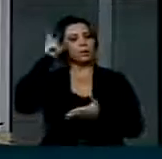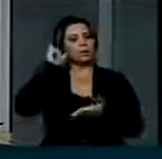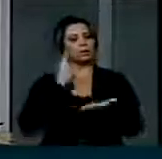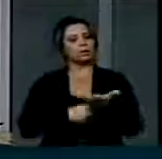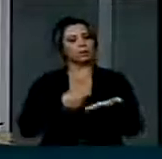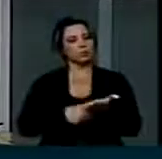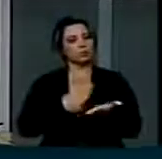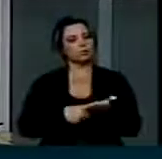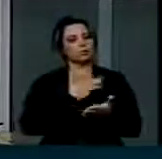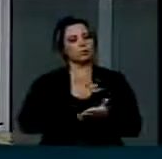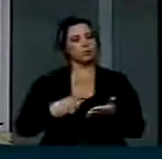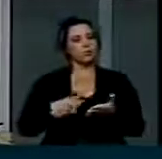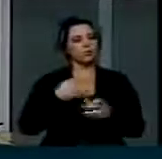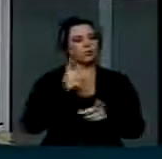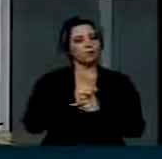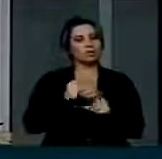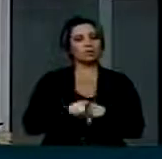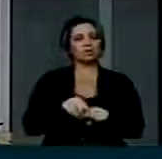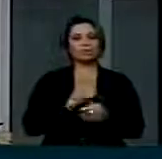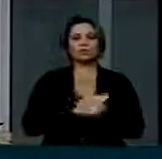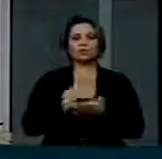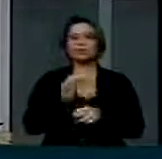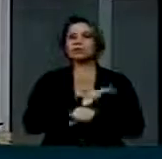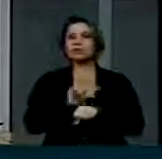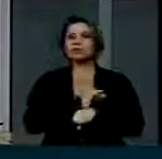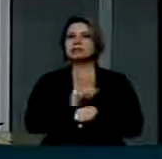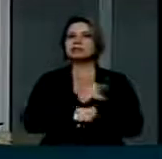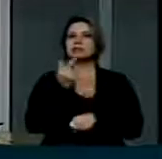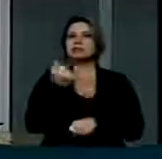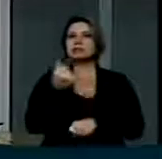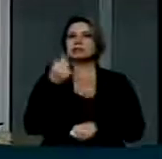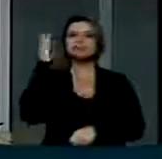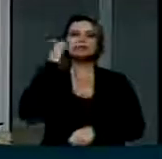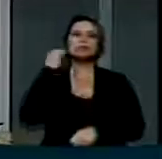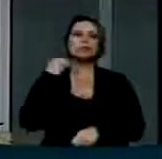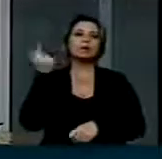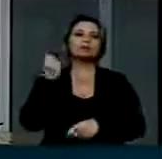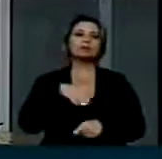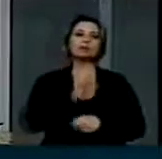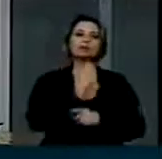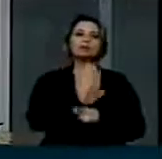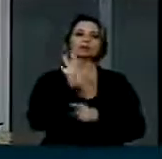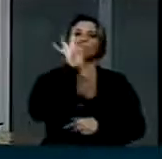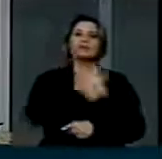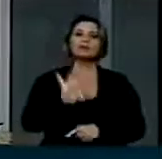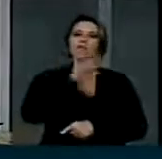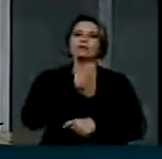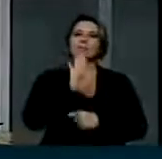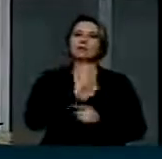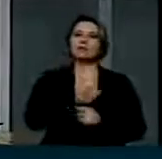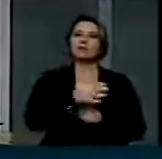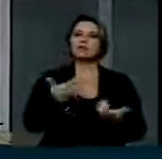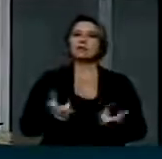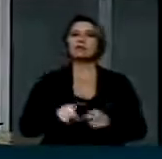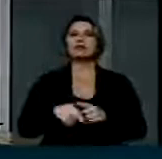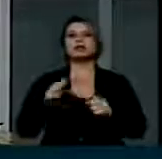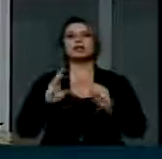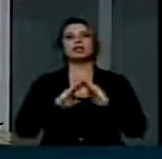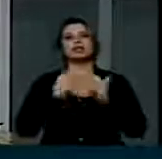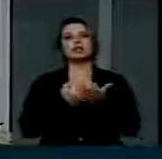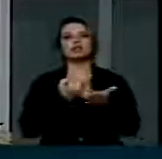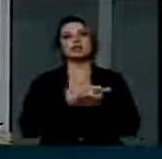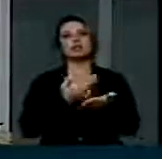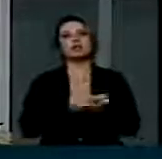negociar ações positivas, linhas de crédito e investimentos federais para a região. Escolas